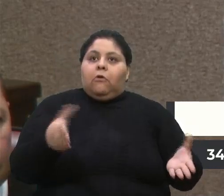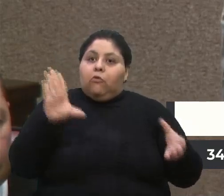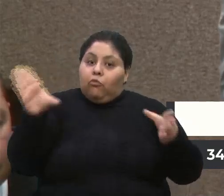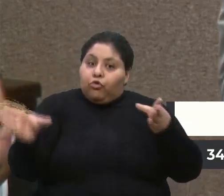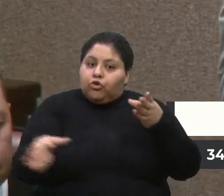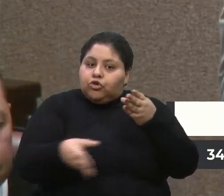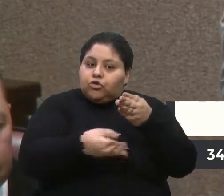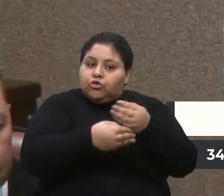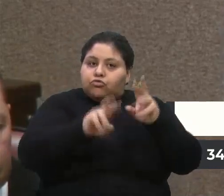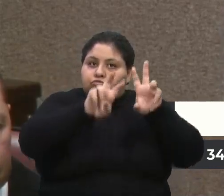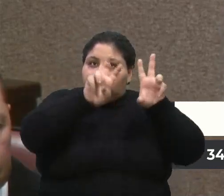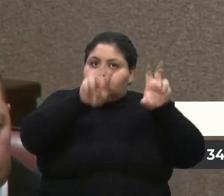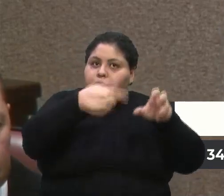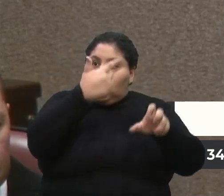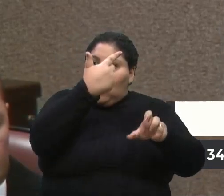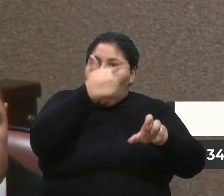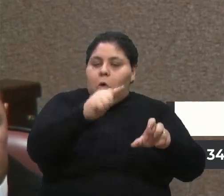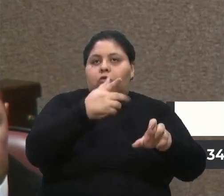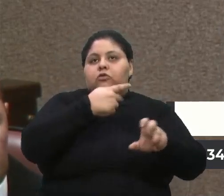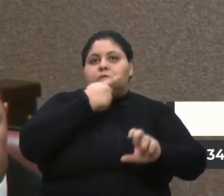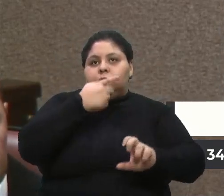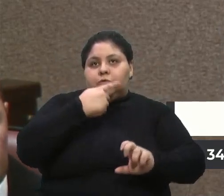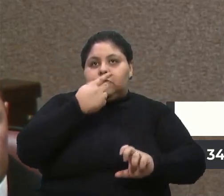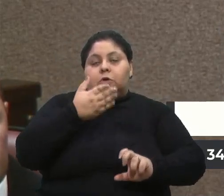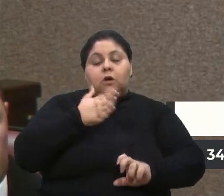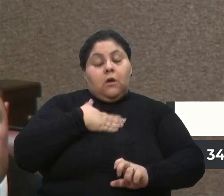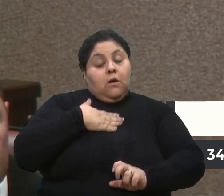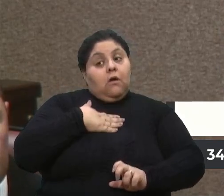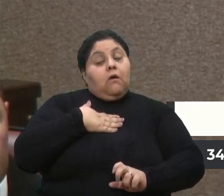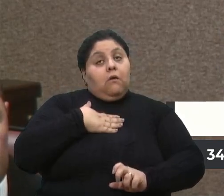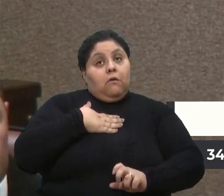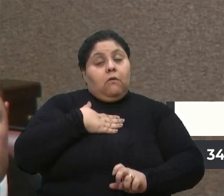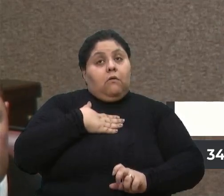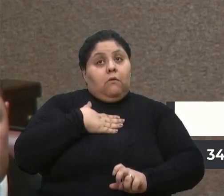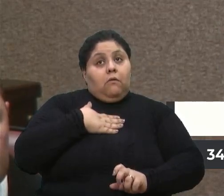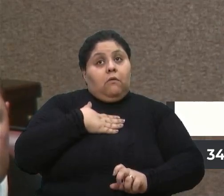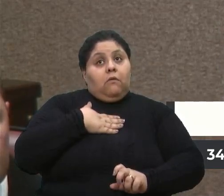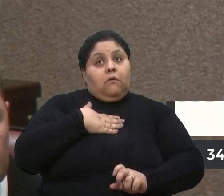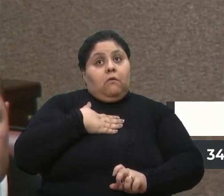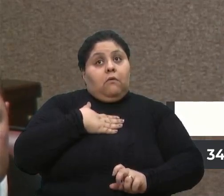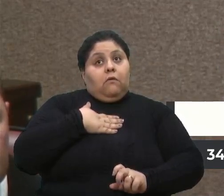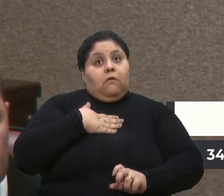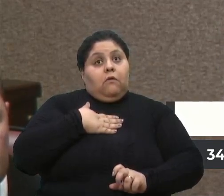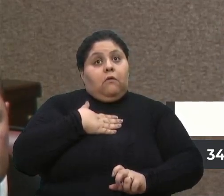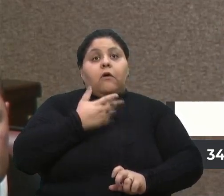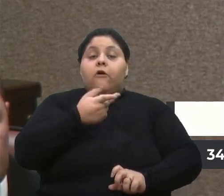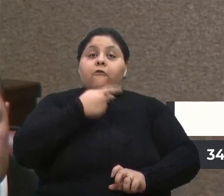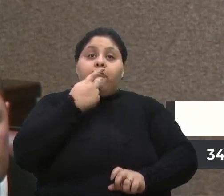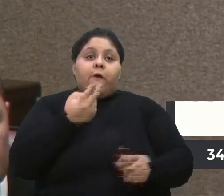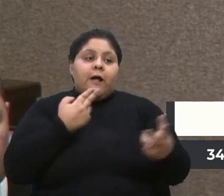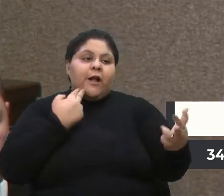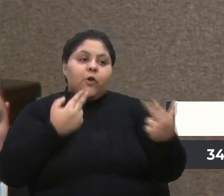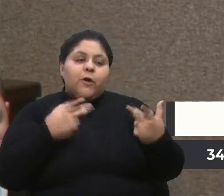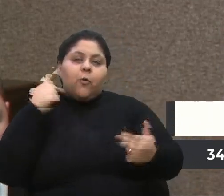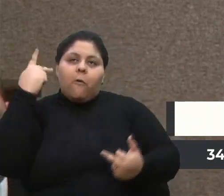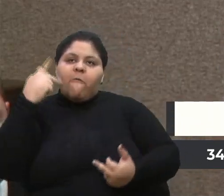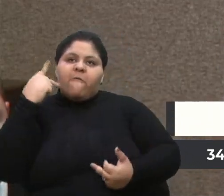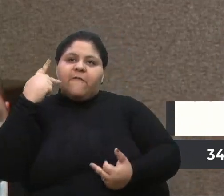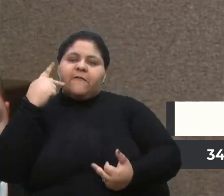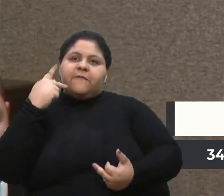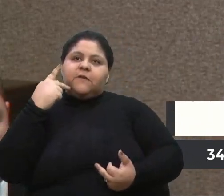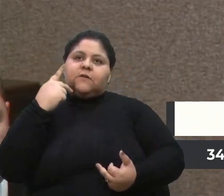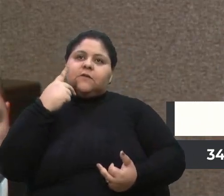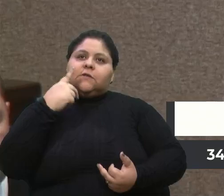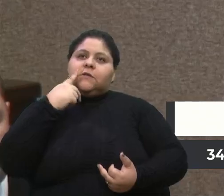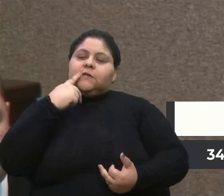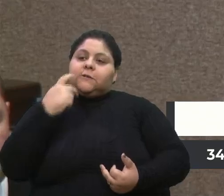caso outros discursos, eu vou na fala da vereadora Gladys e digo o seguinte,